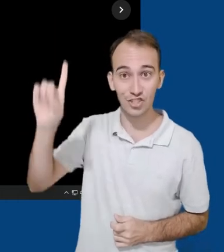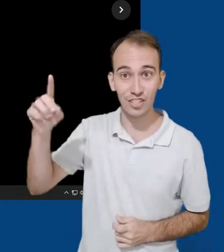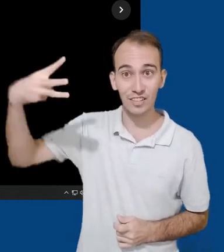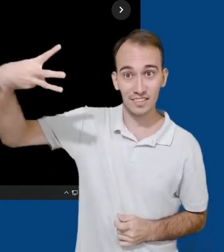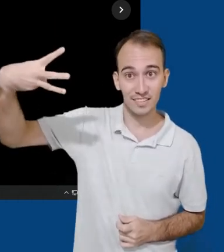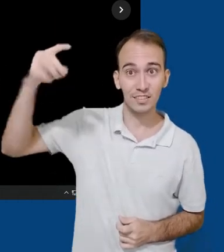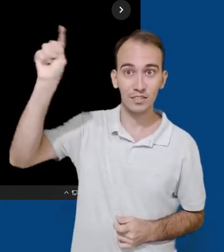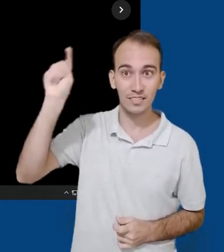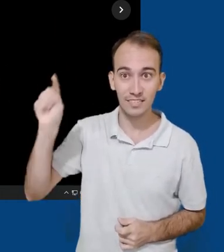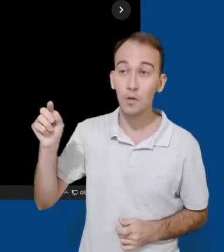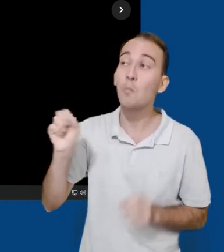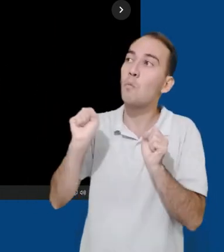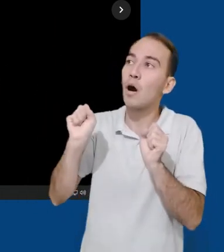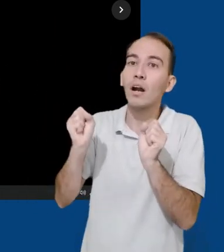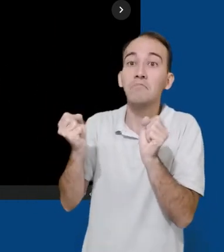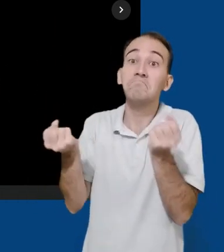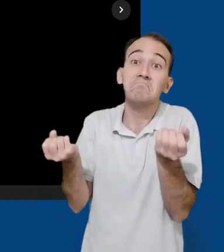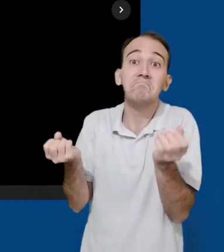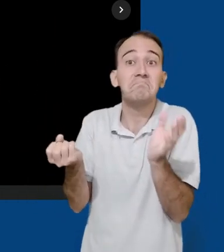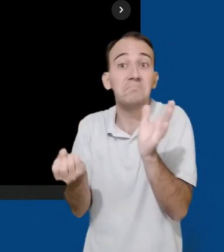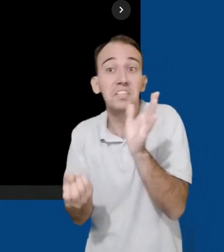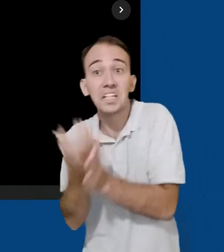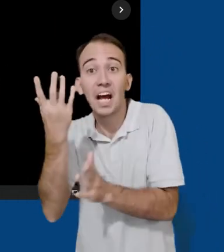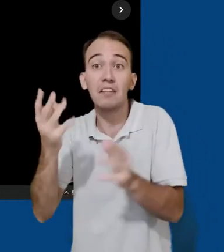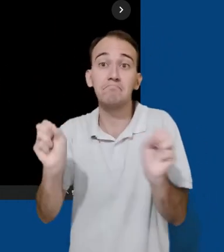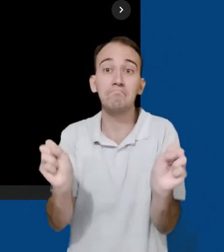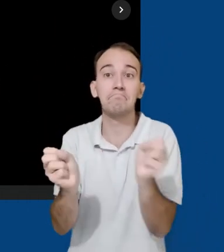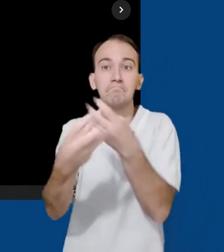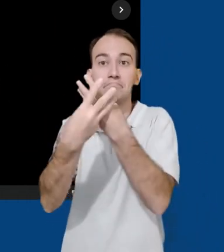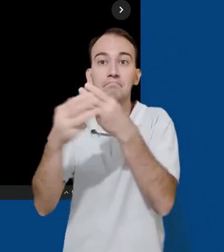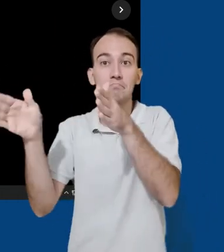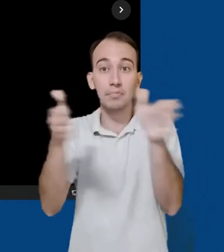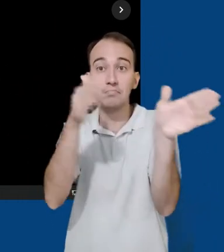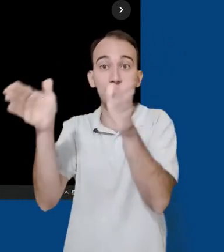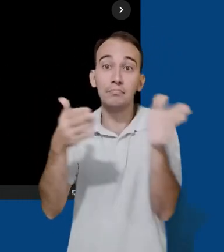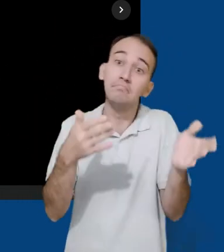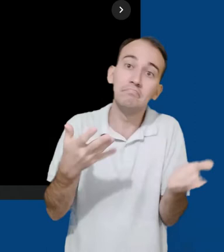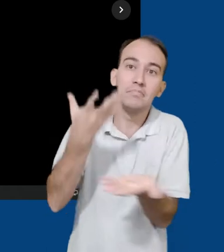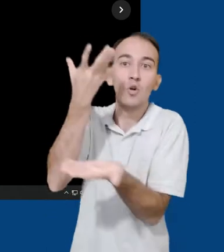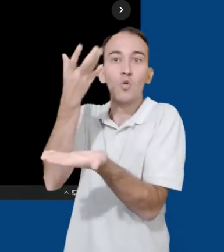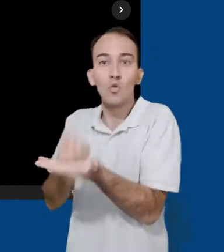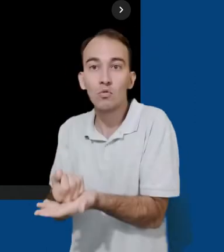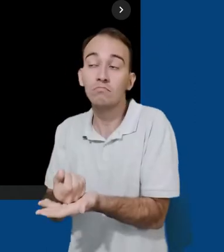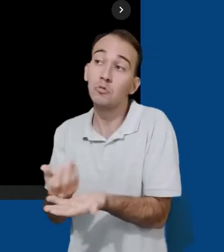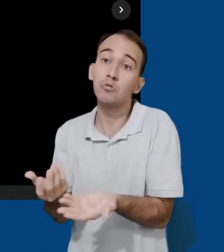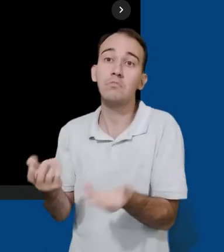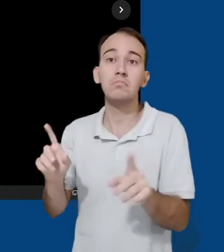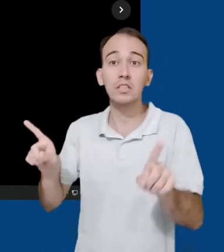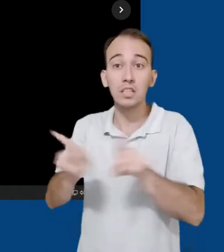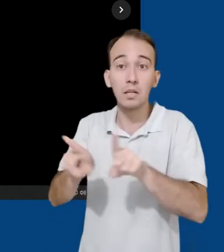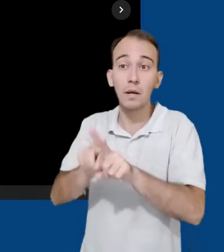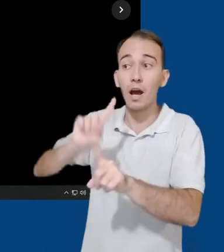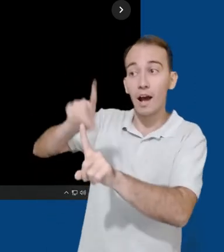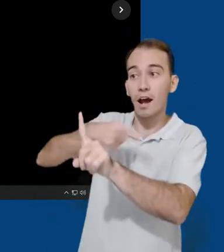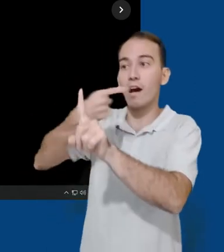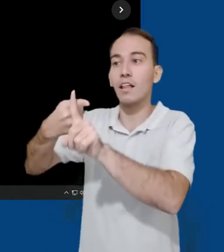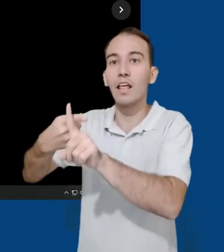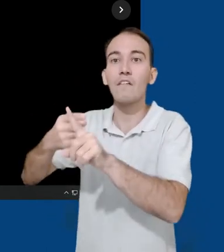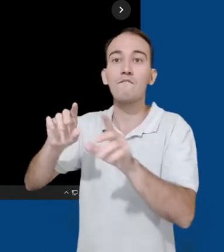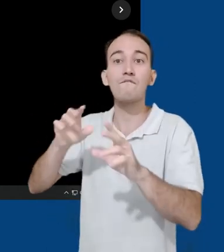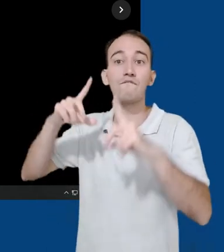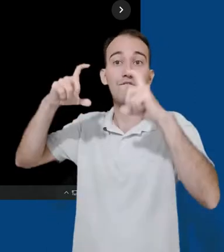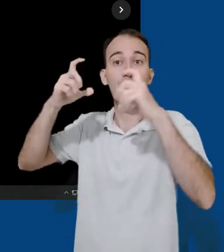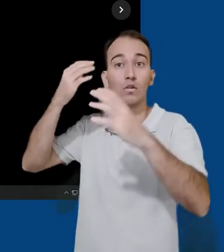canto superior direito, podemos criar uma apresentação de slides, fazer download, adicionar a imagem a